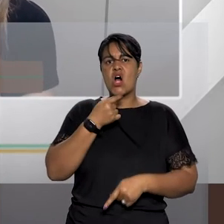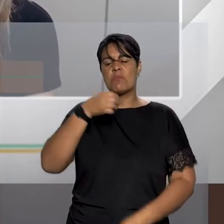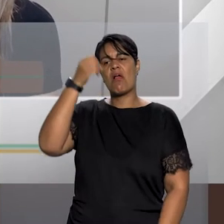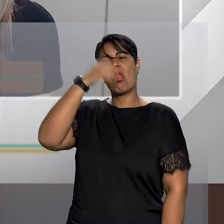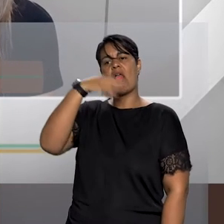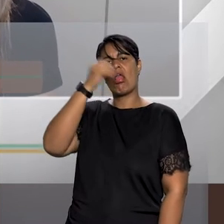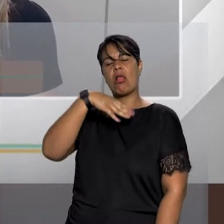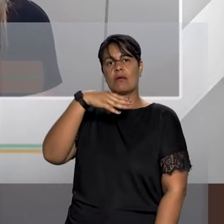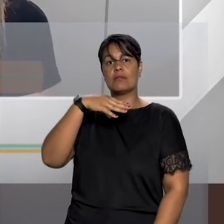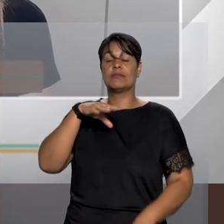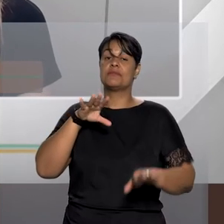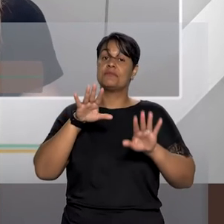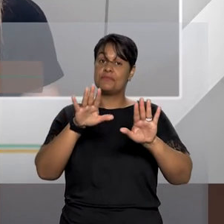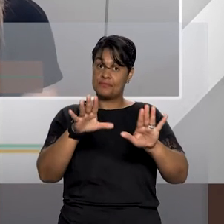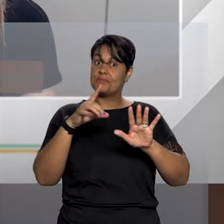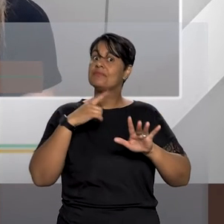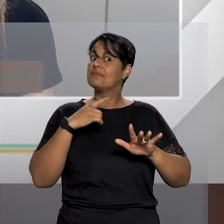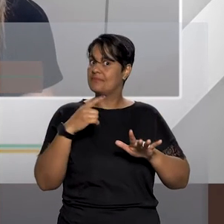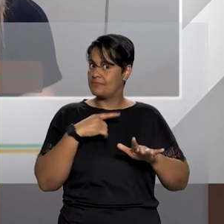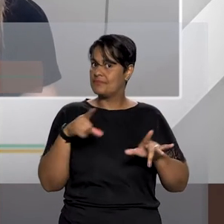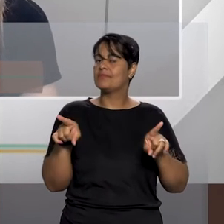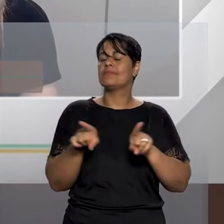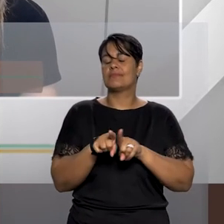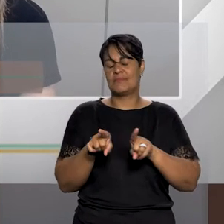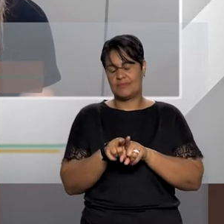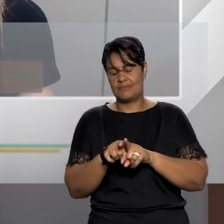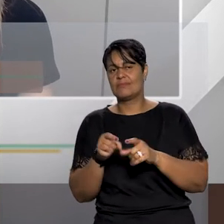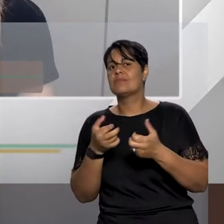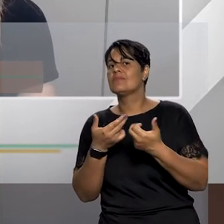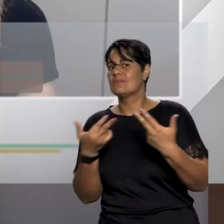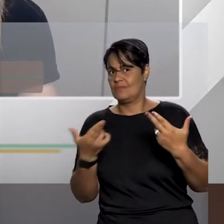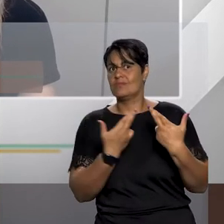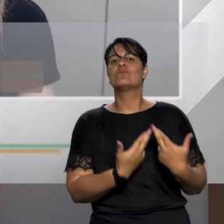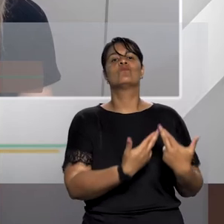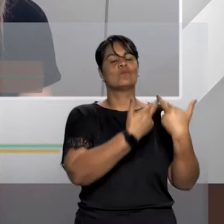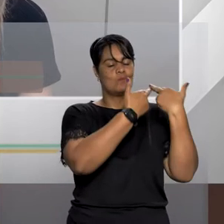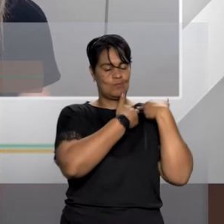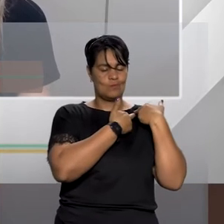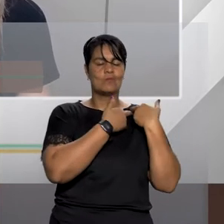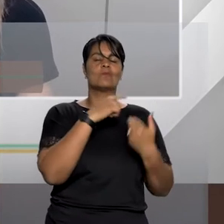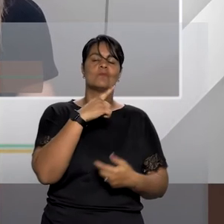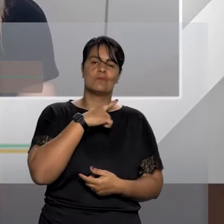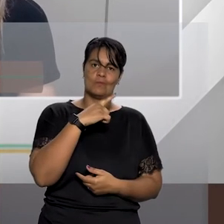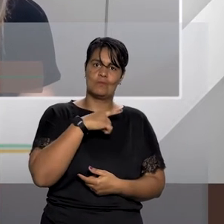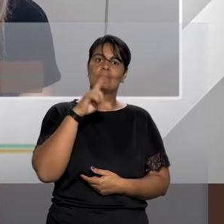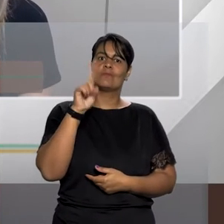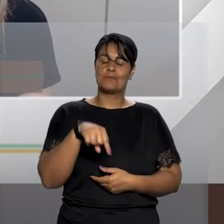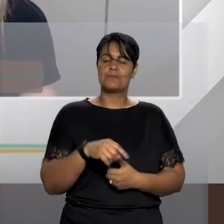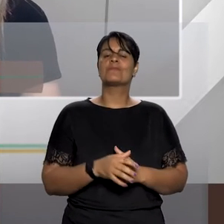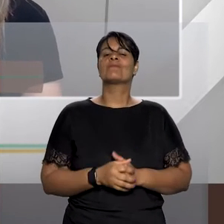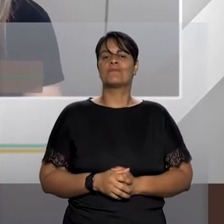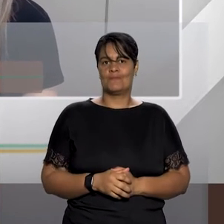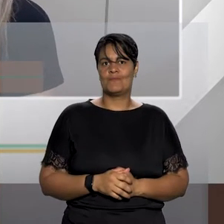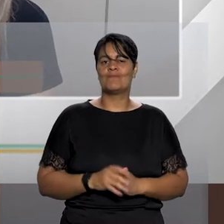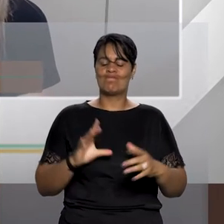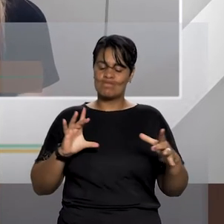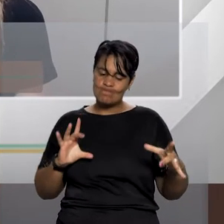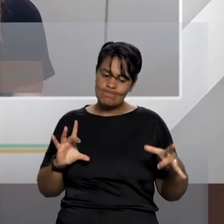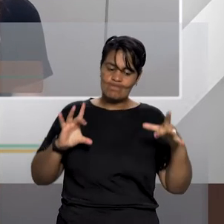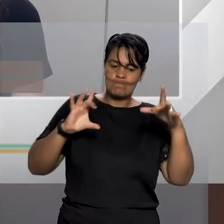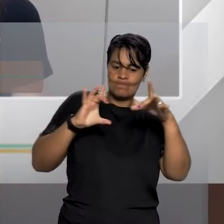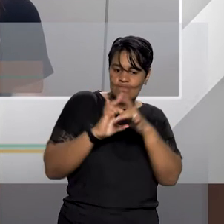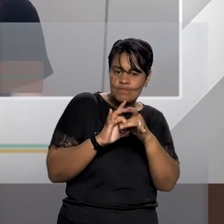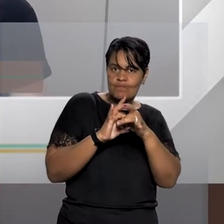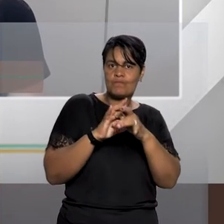sim a tipificação disso, ou seja, a esfera de responsabilização devidamente atrelada a essa